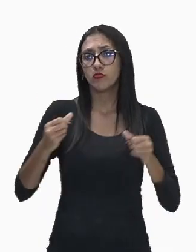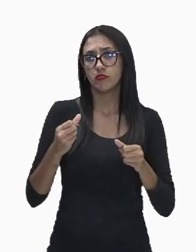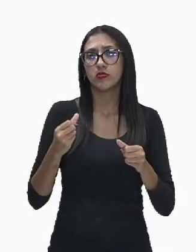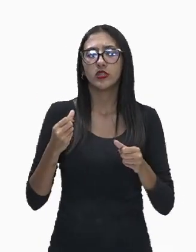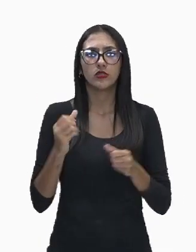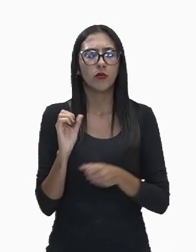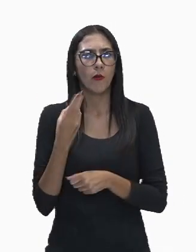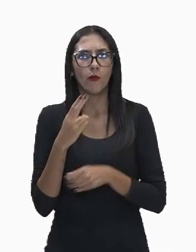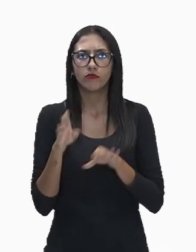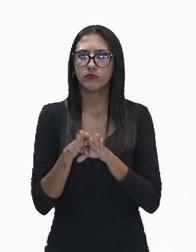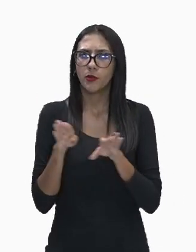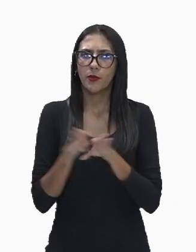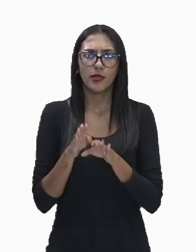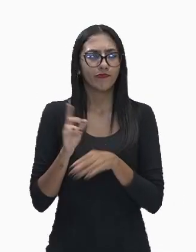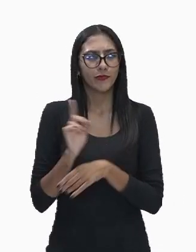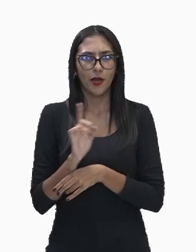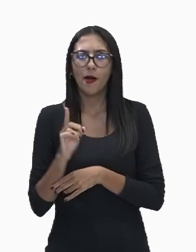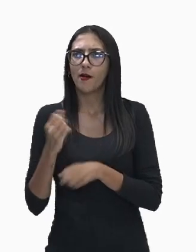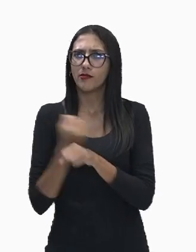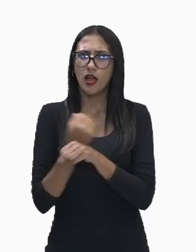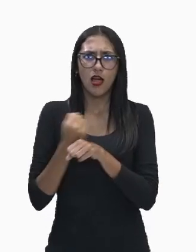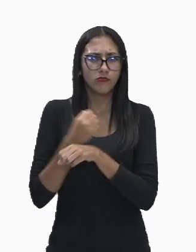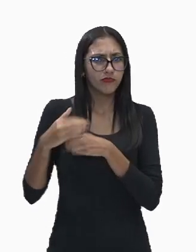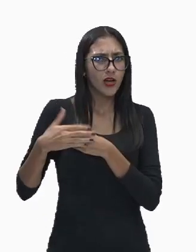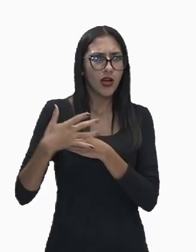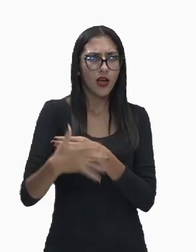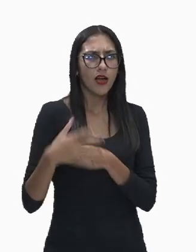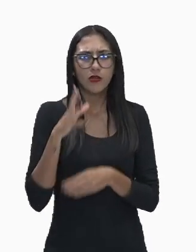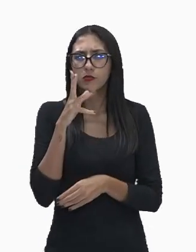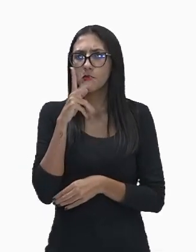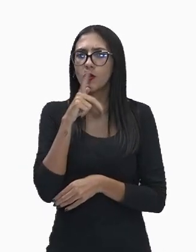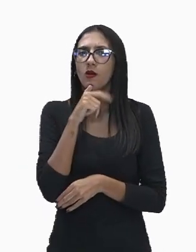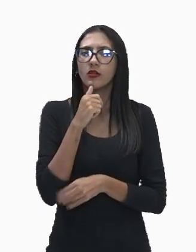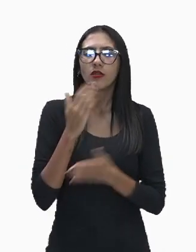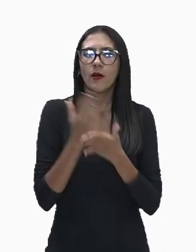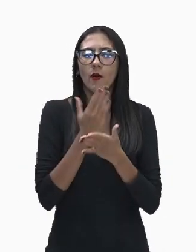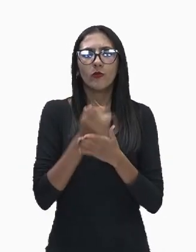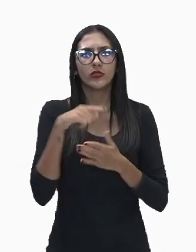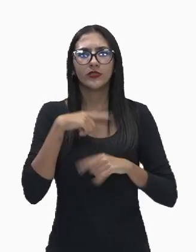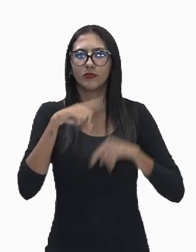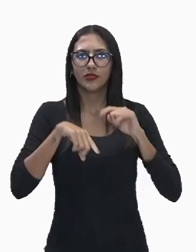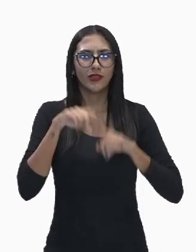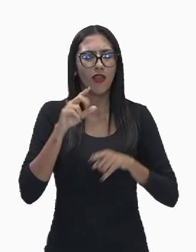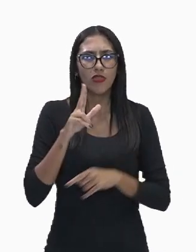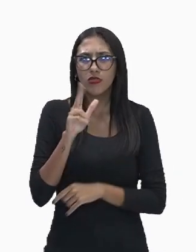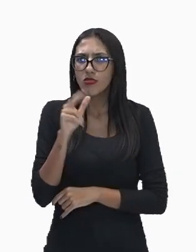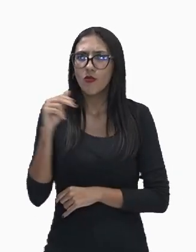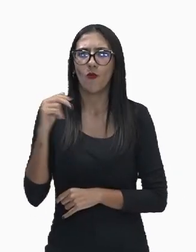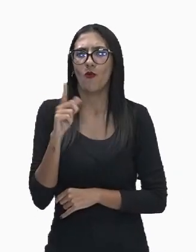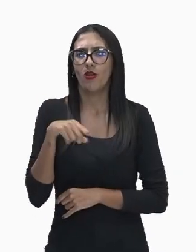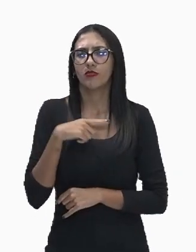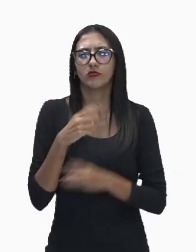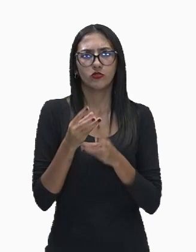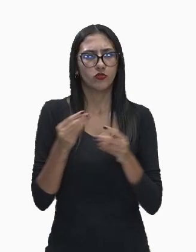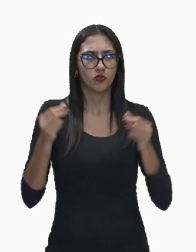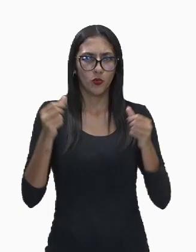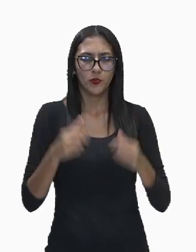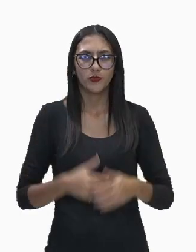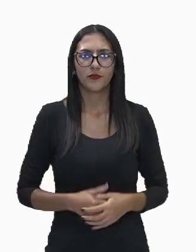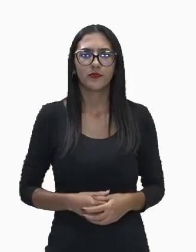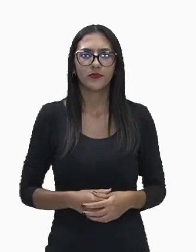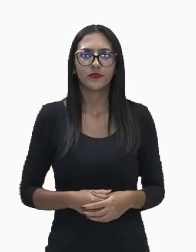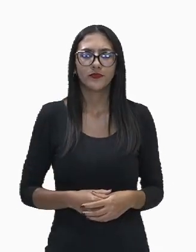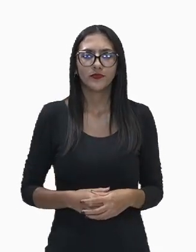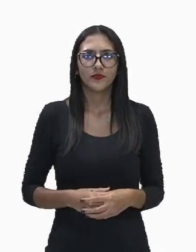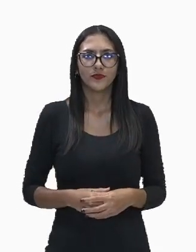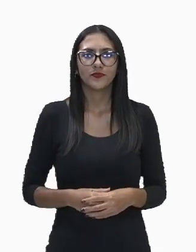durarem ali séculos para se desintegrar. Alguns desses materiais nem se desintegram, não são biodegradáveis. E